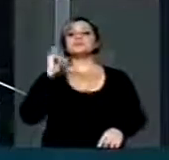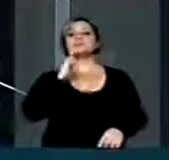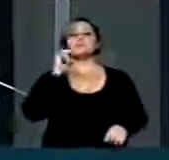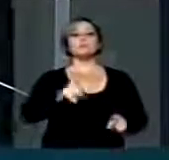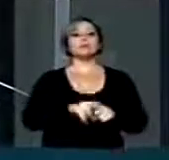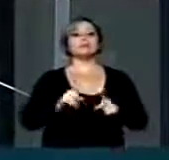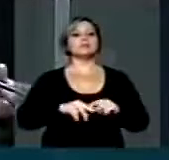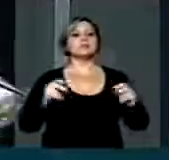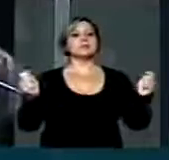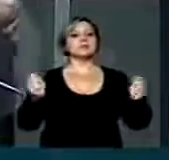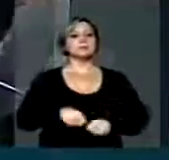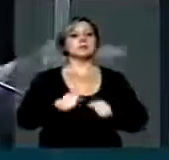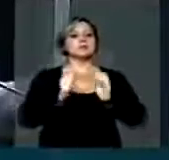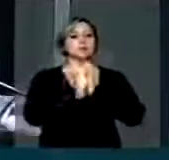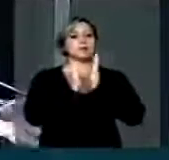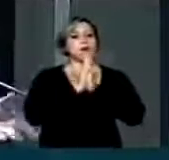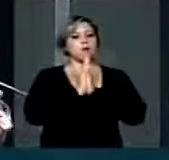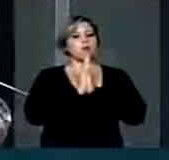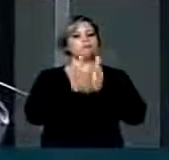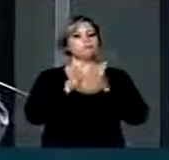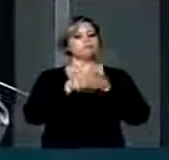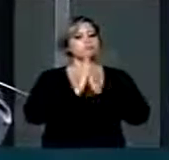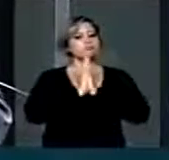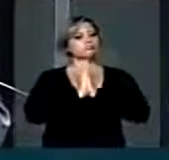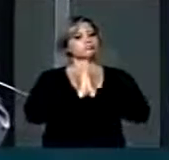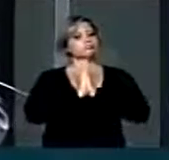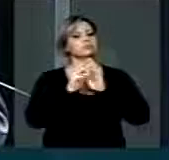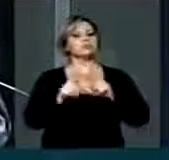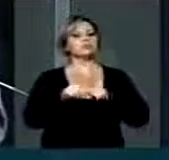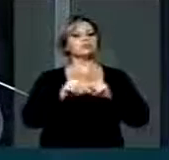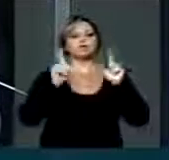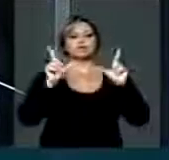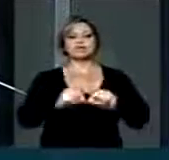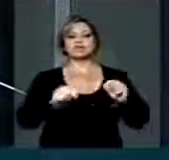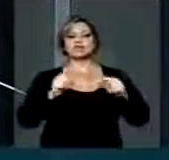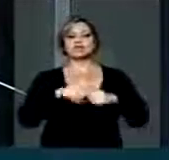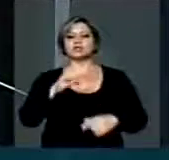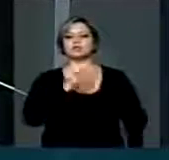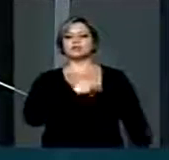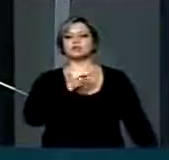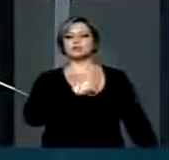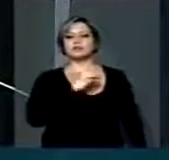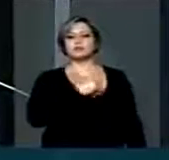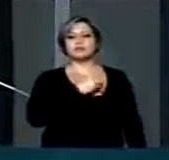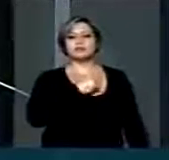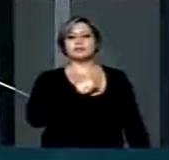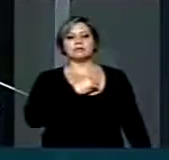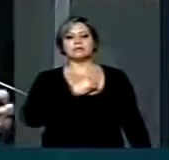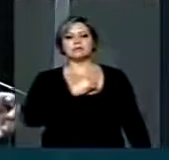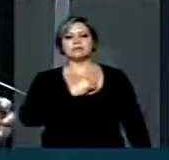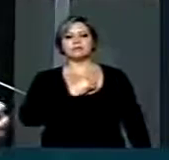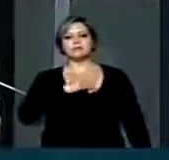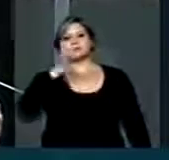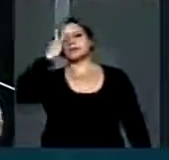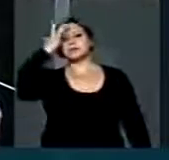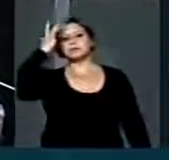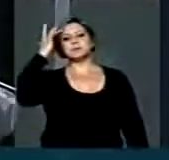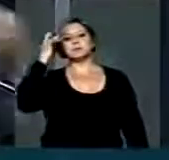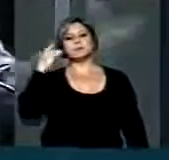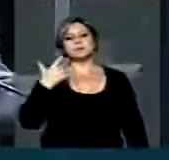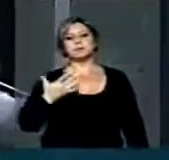que a gente possa orar, rezar para diminuir os pecados das pessoas,